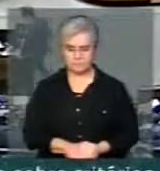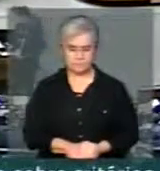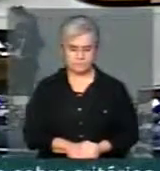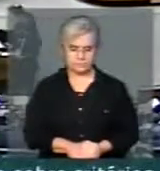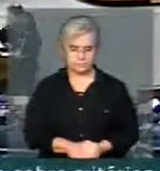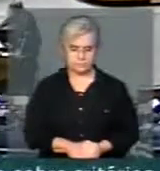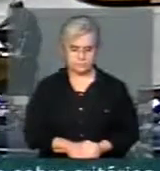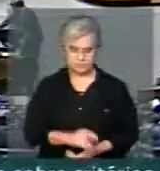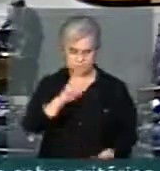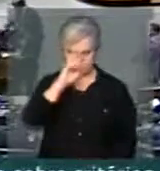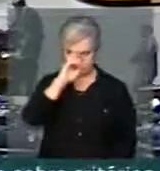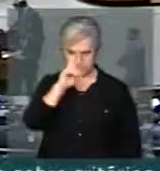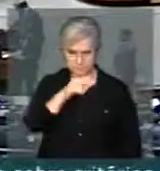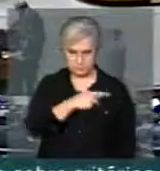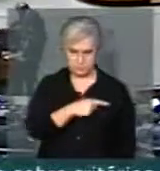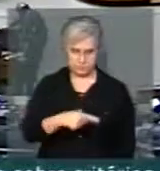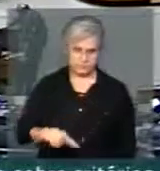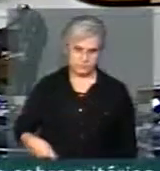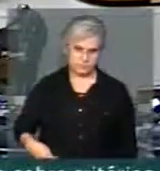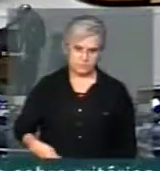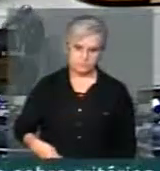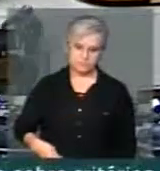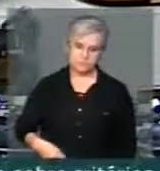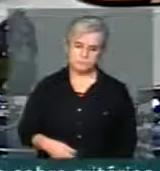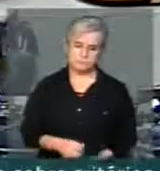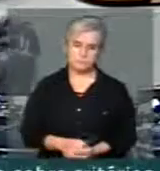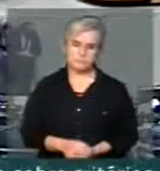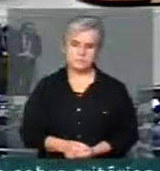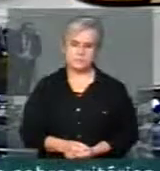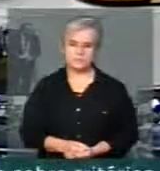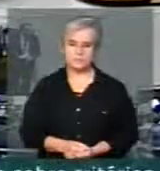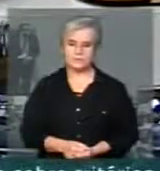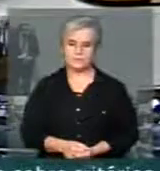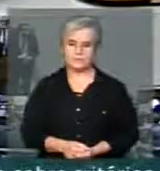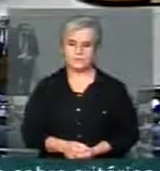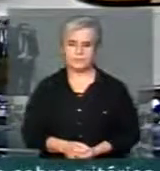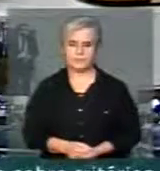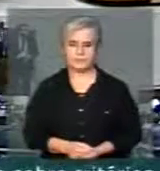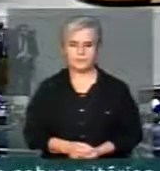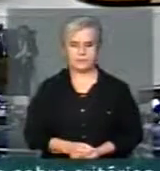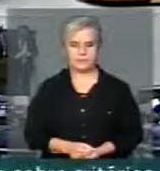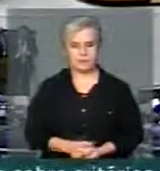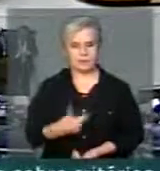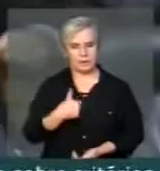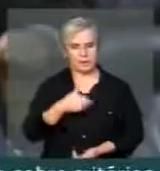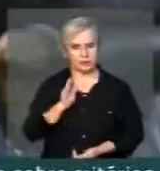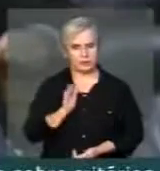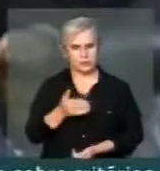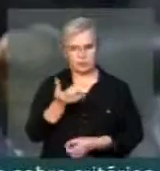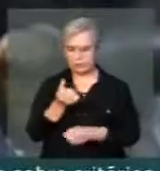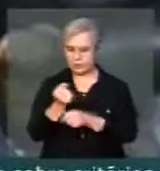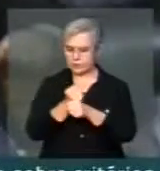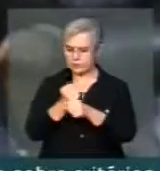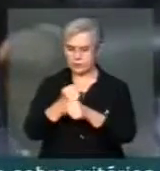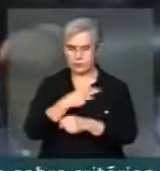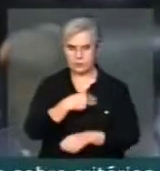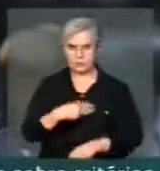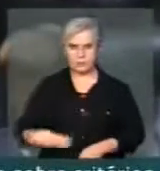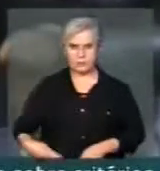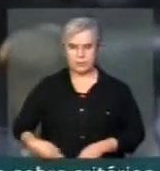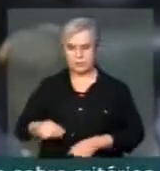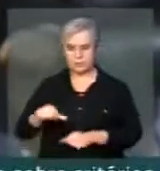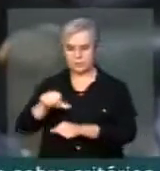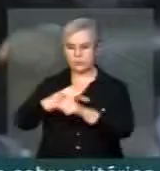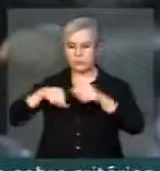me permita utilizar o argumento de autoridade. Eu fui durante seis anos ministro da reforma